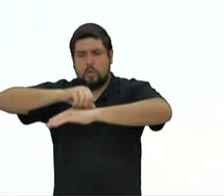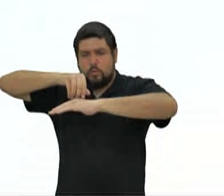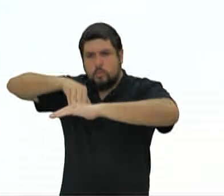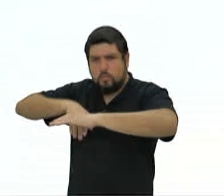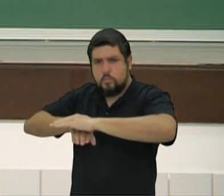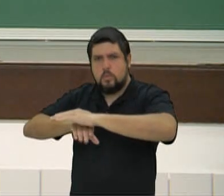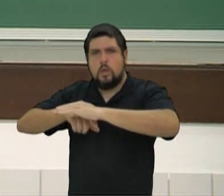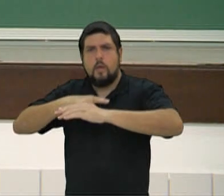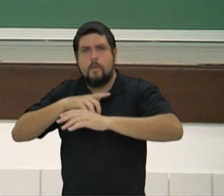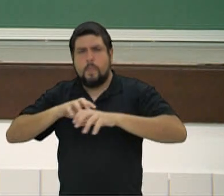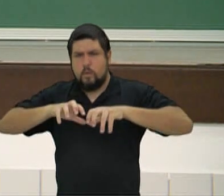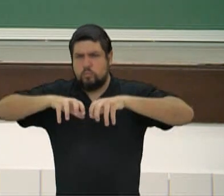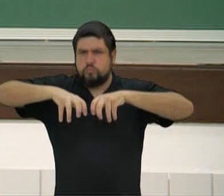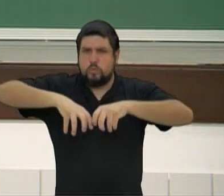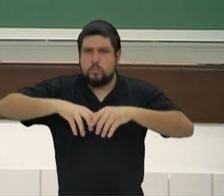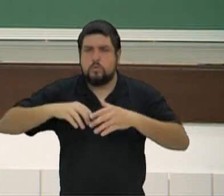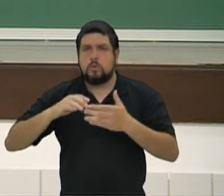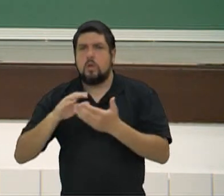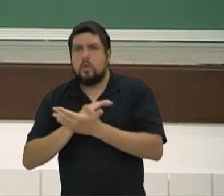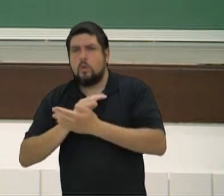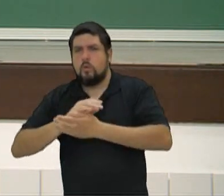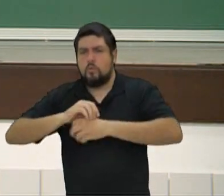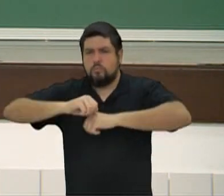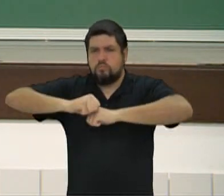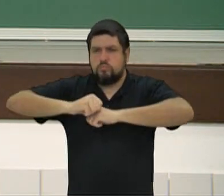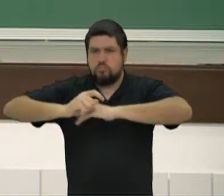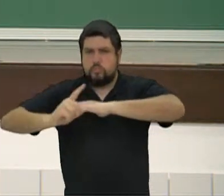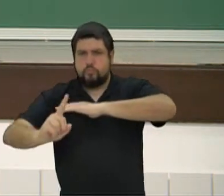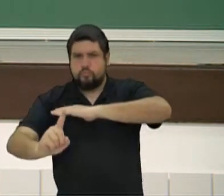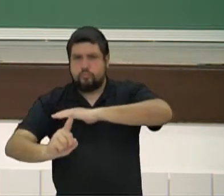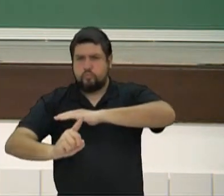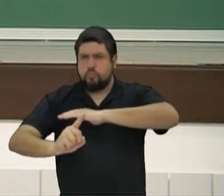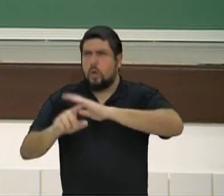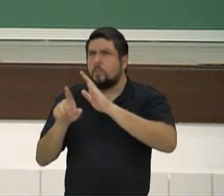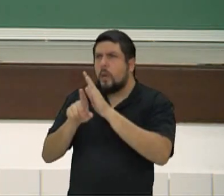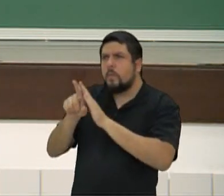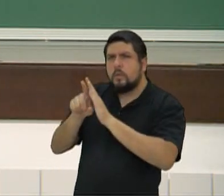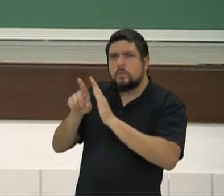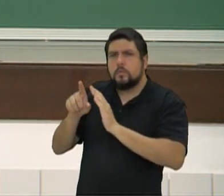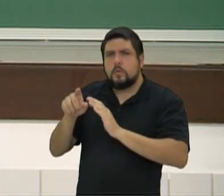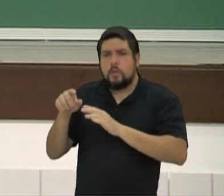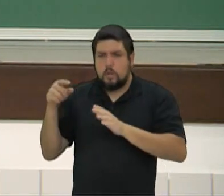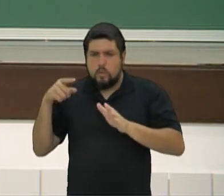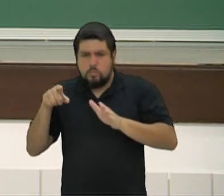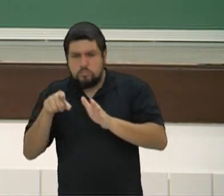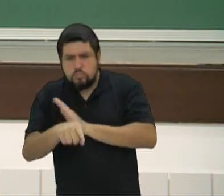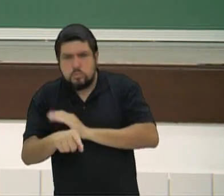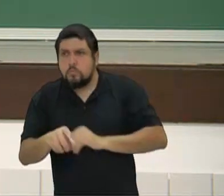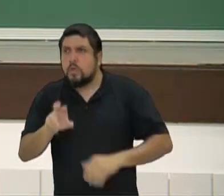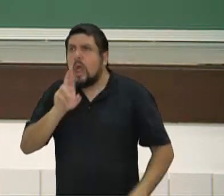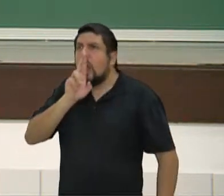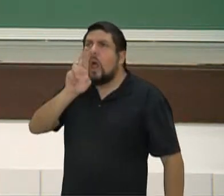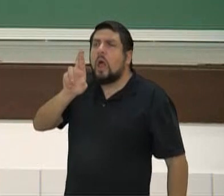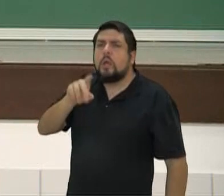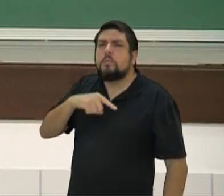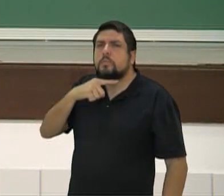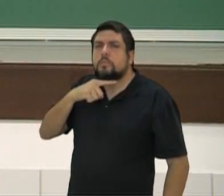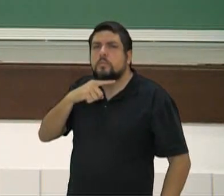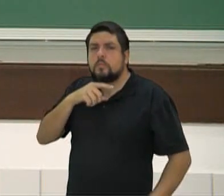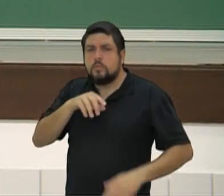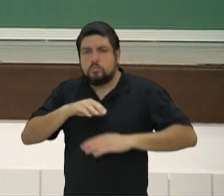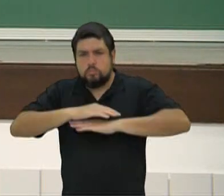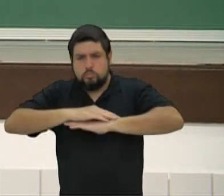enfim, heróis tentaram decifrar o enigma e todos aqueles que não conseguiam eram devorados pela esfinge, tanto que embaixo estava escrito,